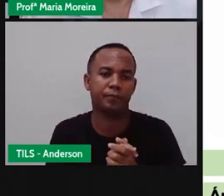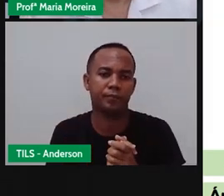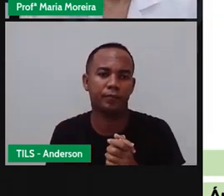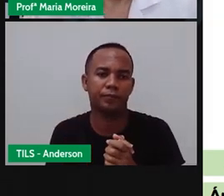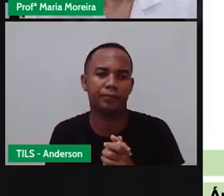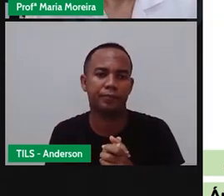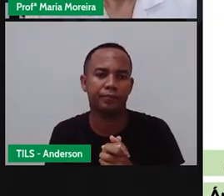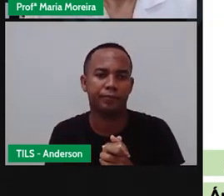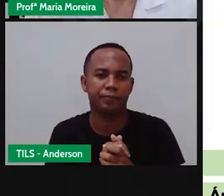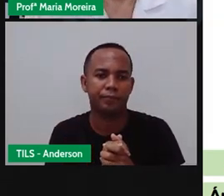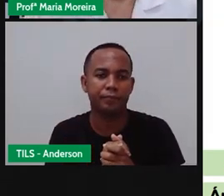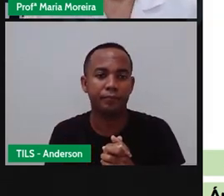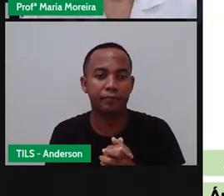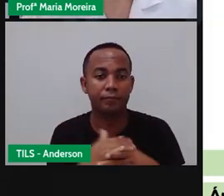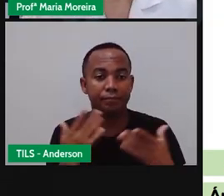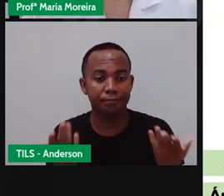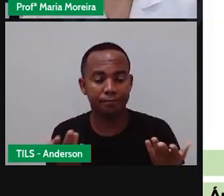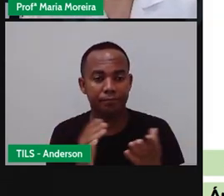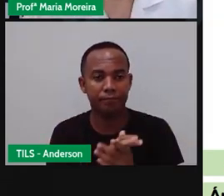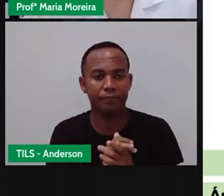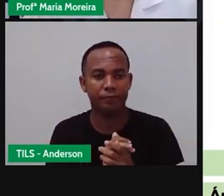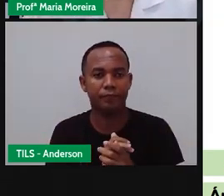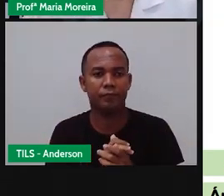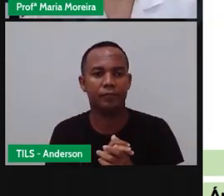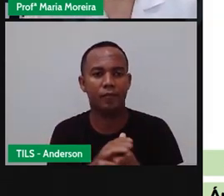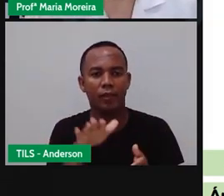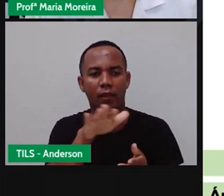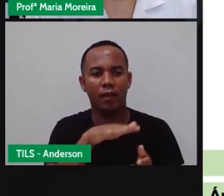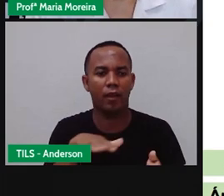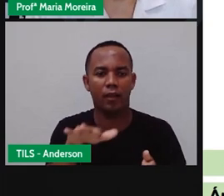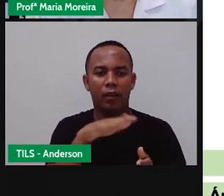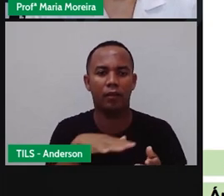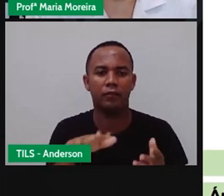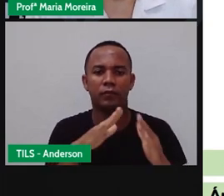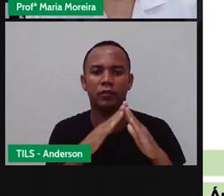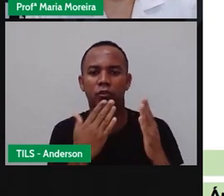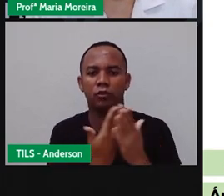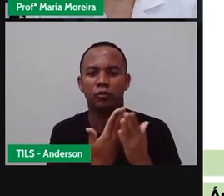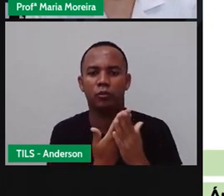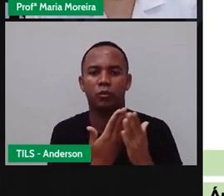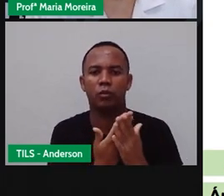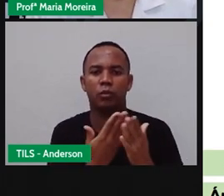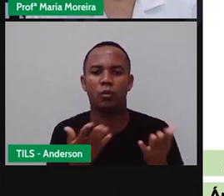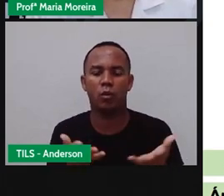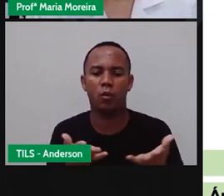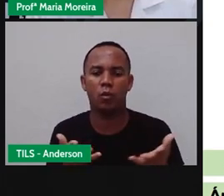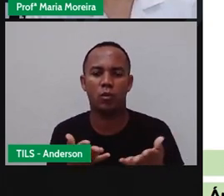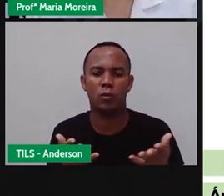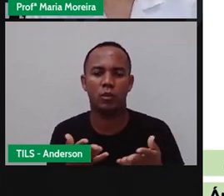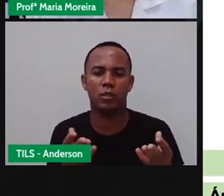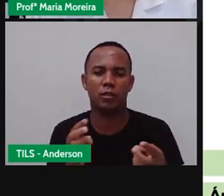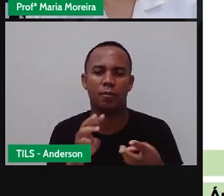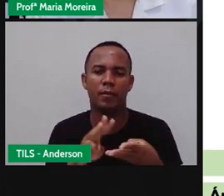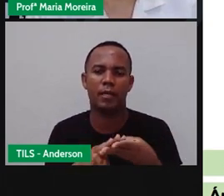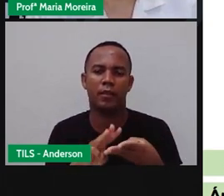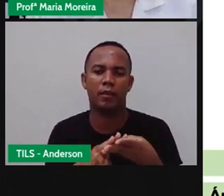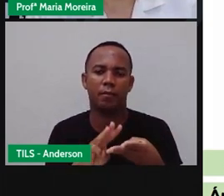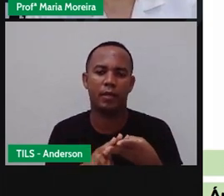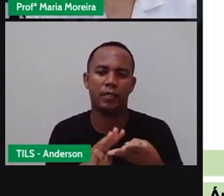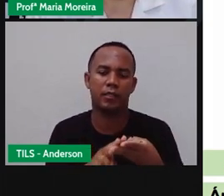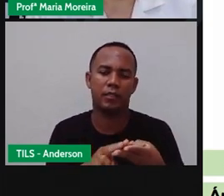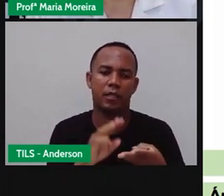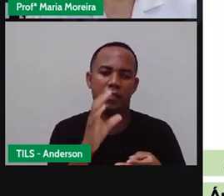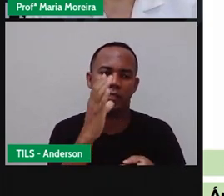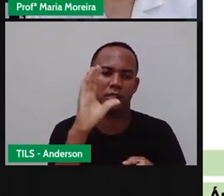fora. Então, vamos lá. Nossa área de conhecimento interdisciplinar nessa aula de hoje é matemática e